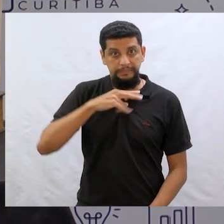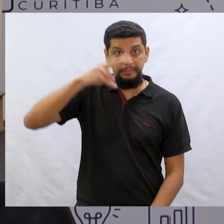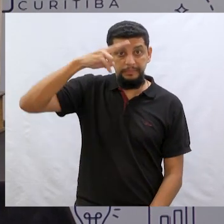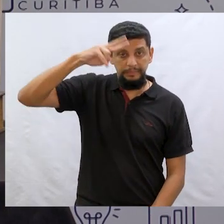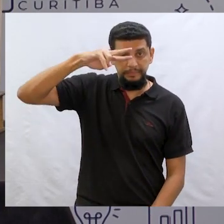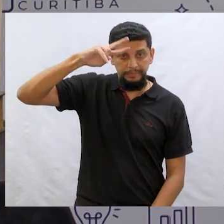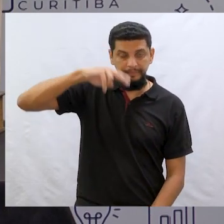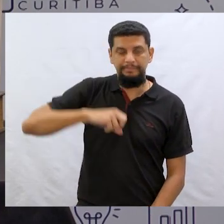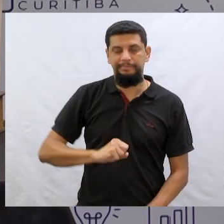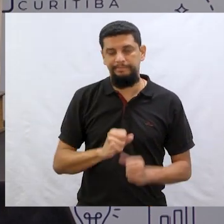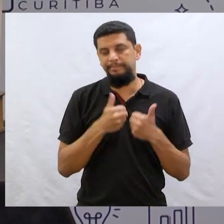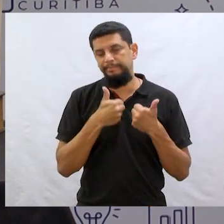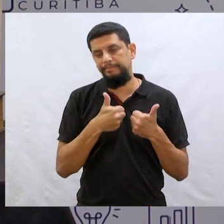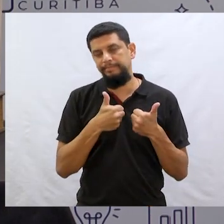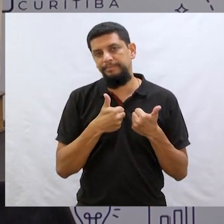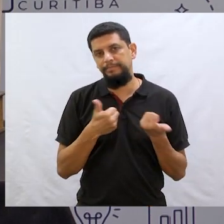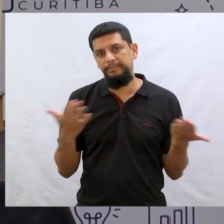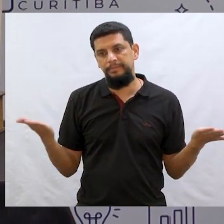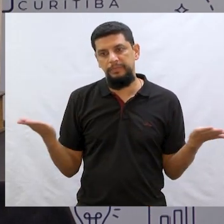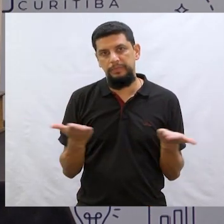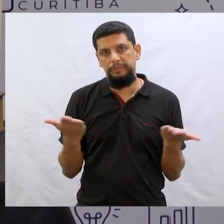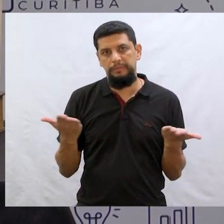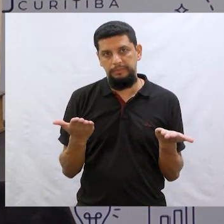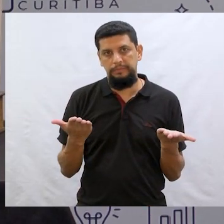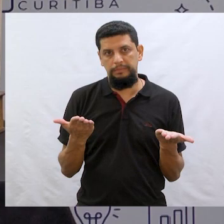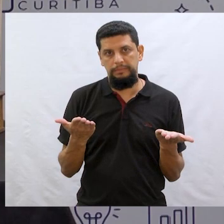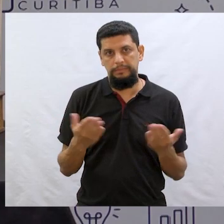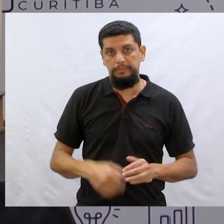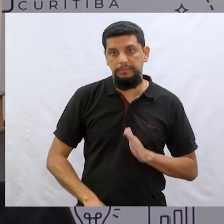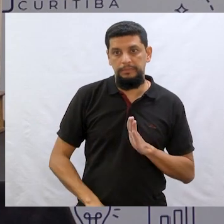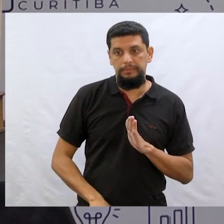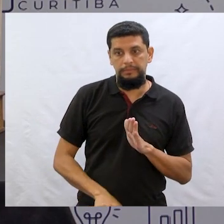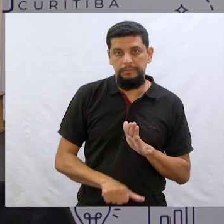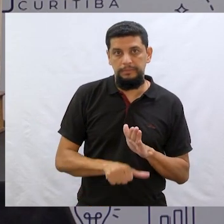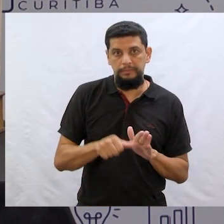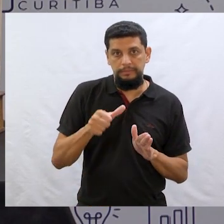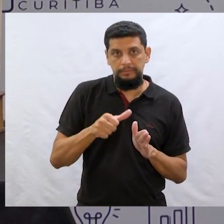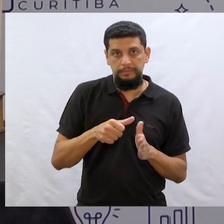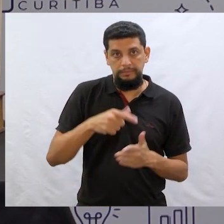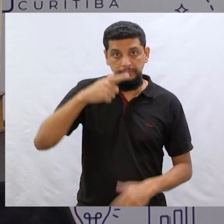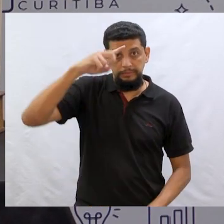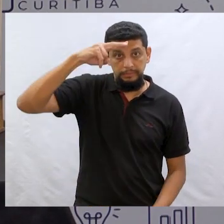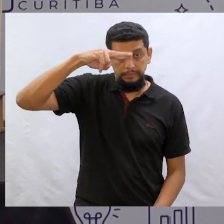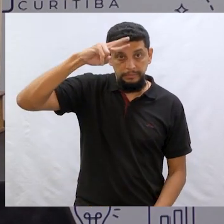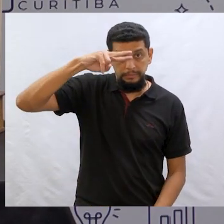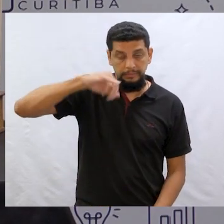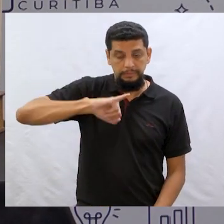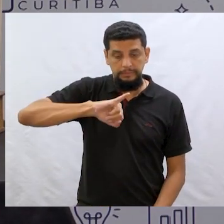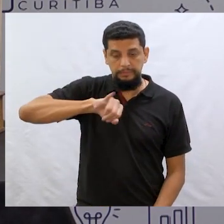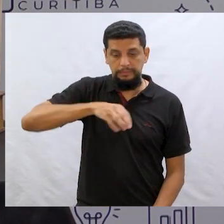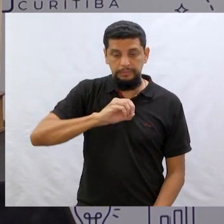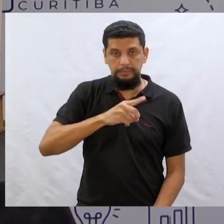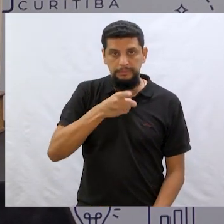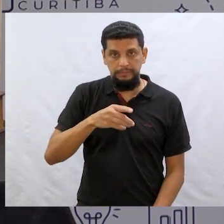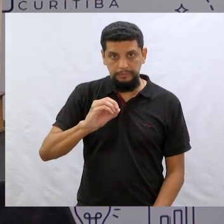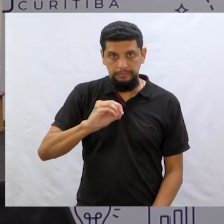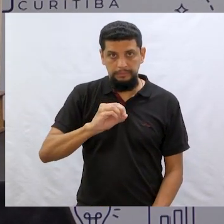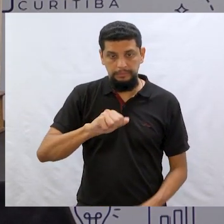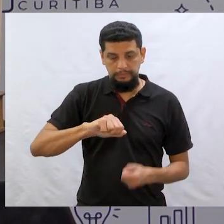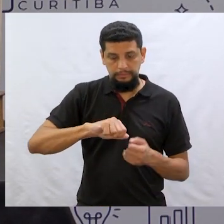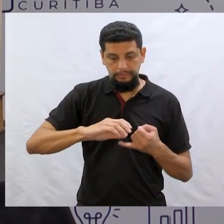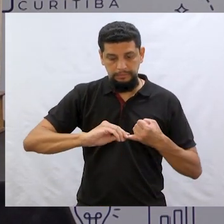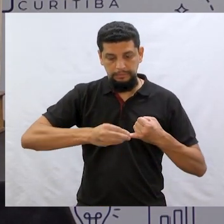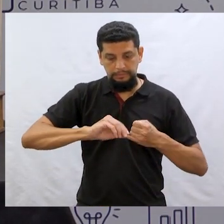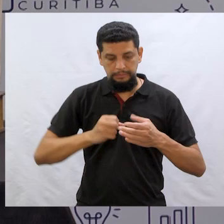histórias, não é mesmo? Muito bem. E, como eu falei, a primeira que ela comentou foi João e o Pé de